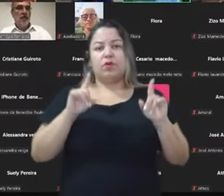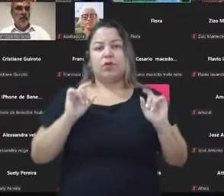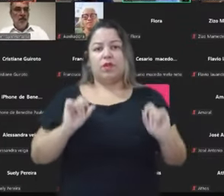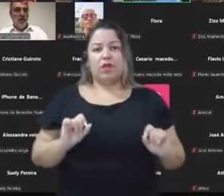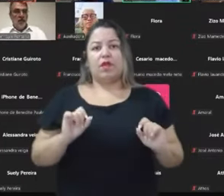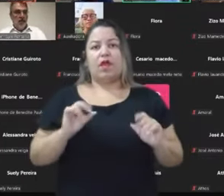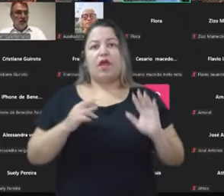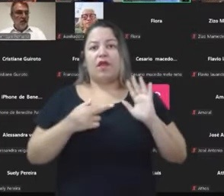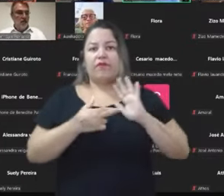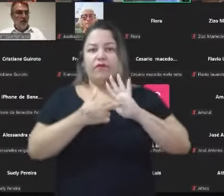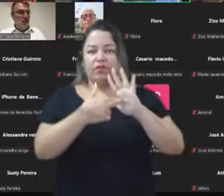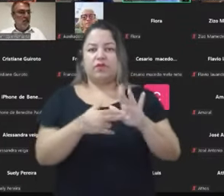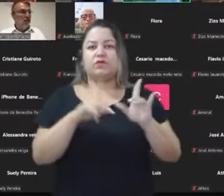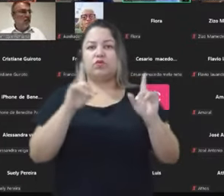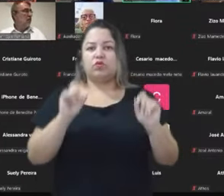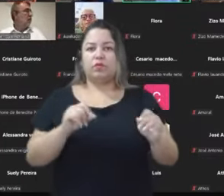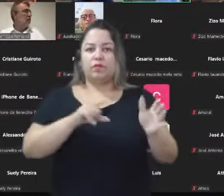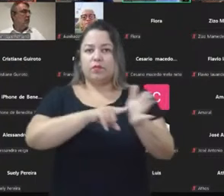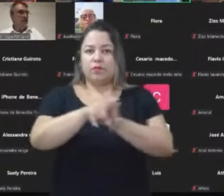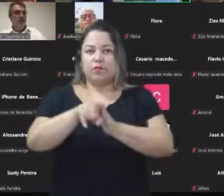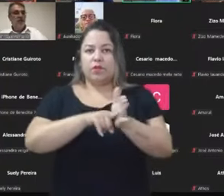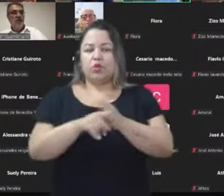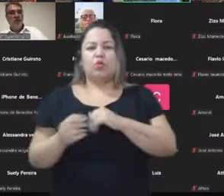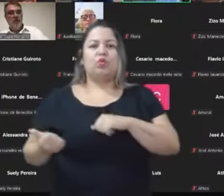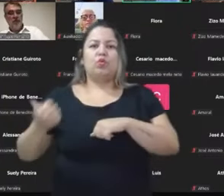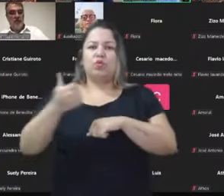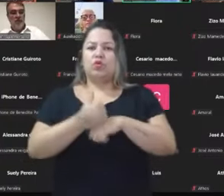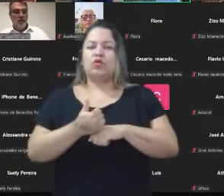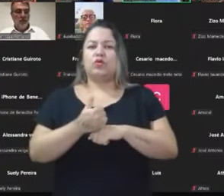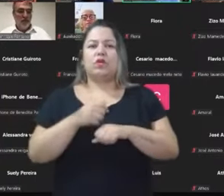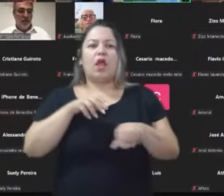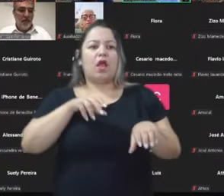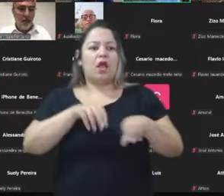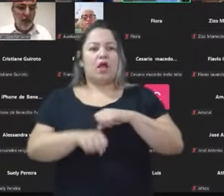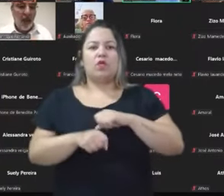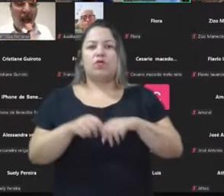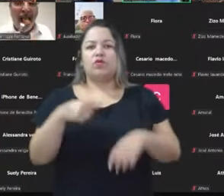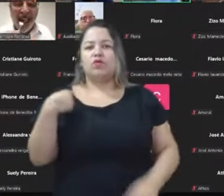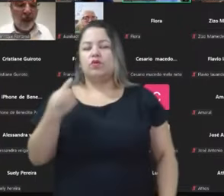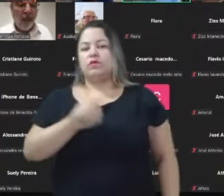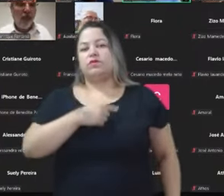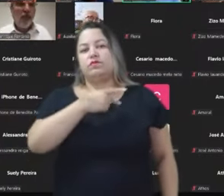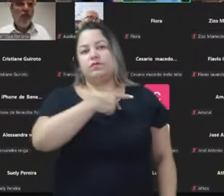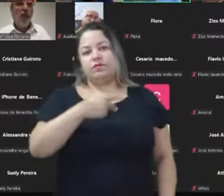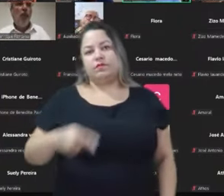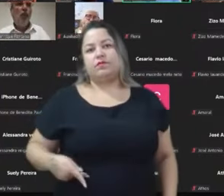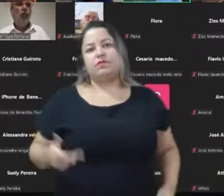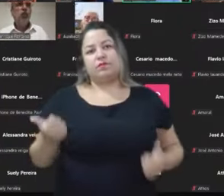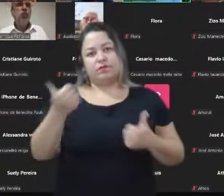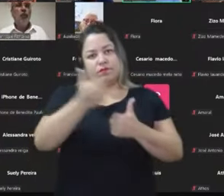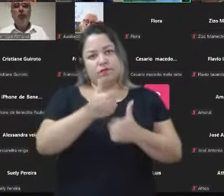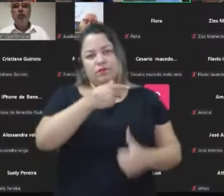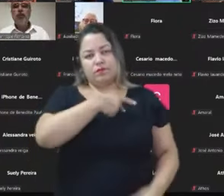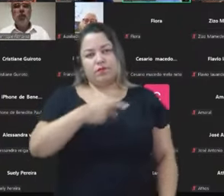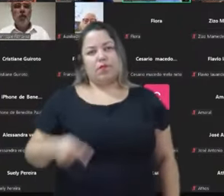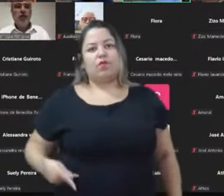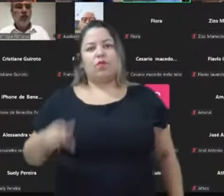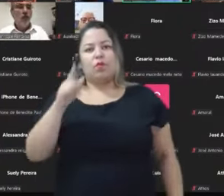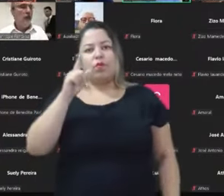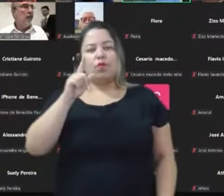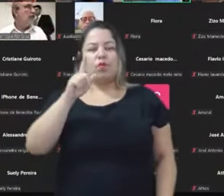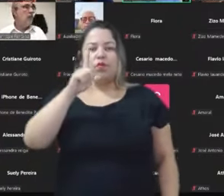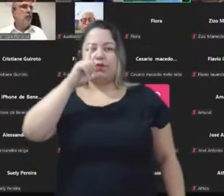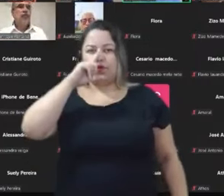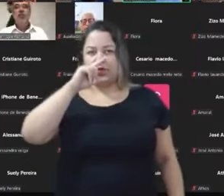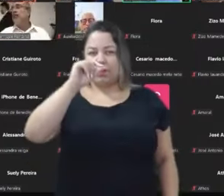revelação do plano de golpe, de assassinato do nosso presidente, do vice-presidente Geraldo Alckmin, do